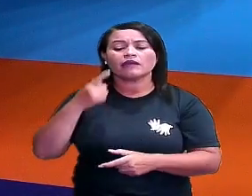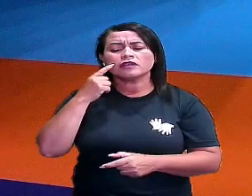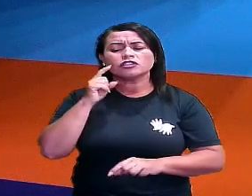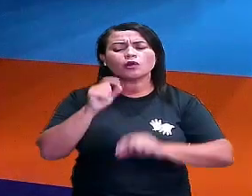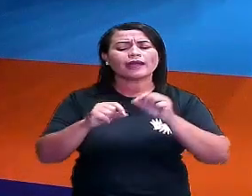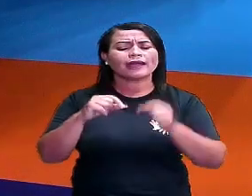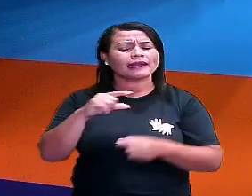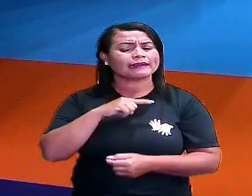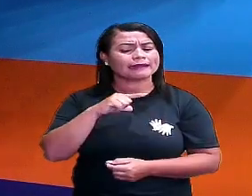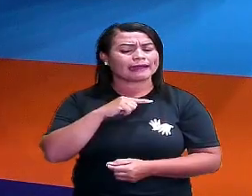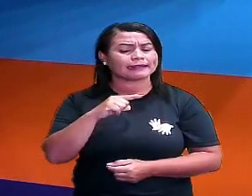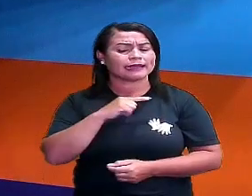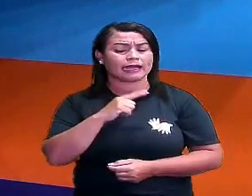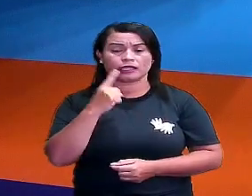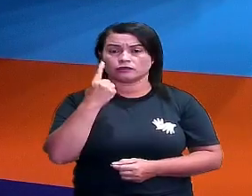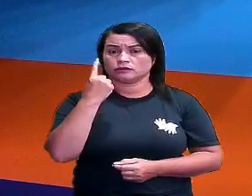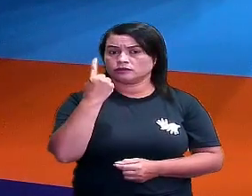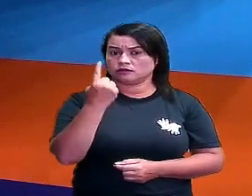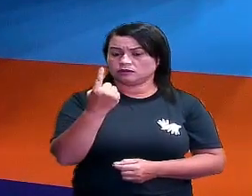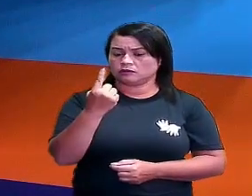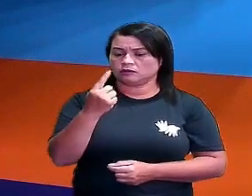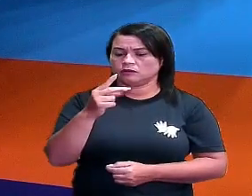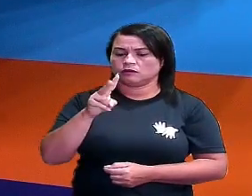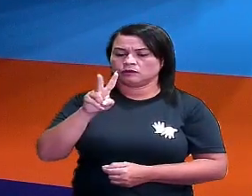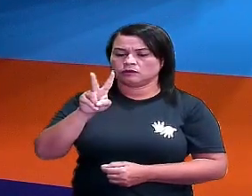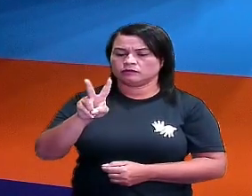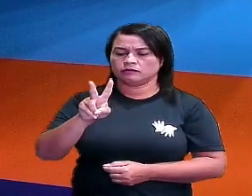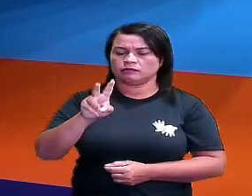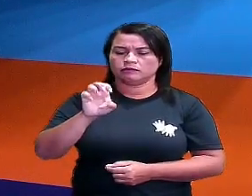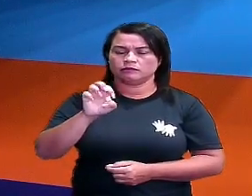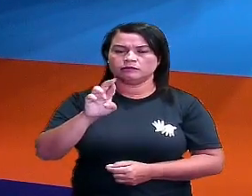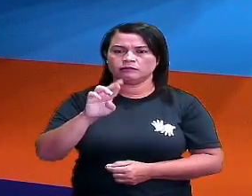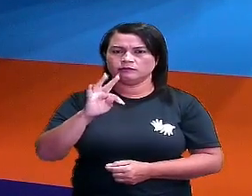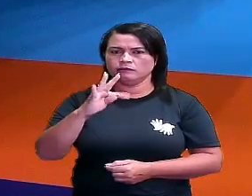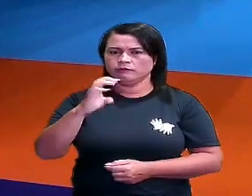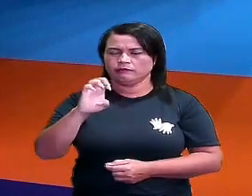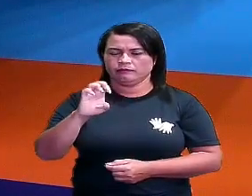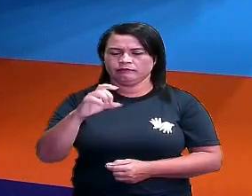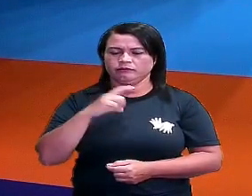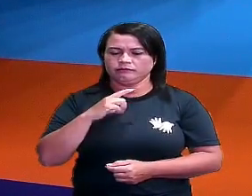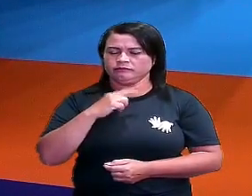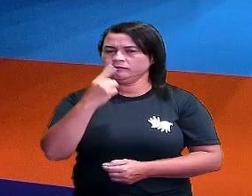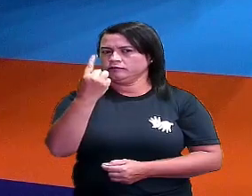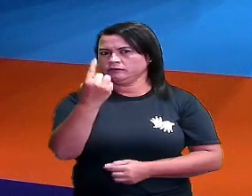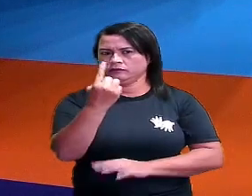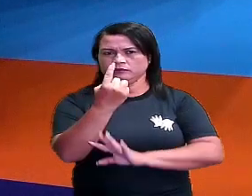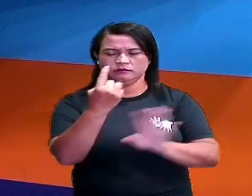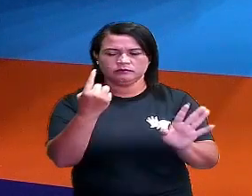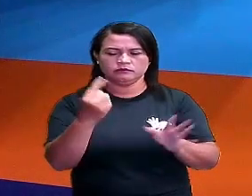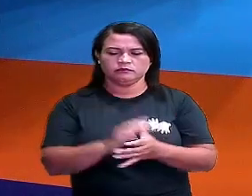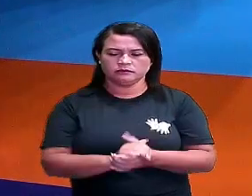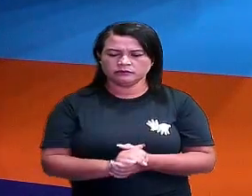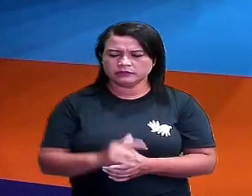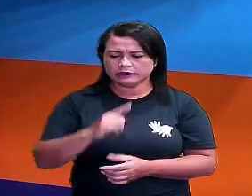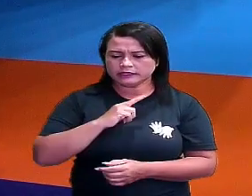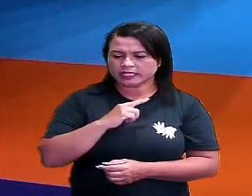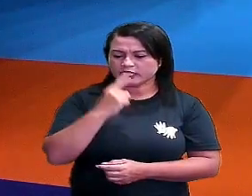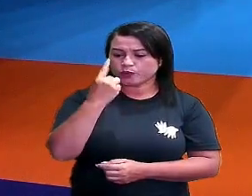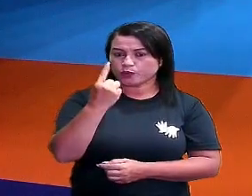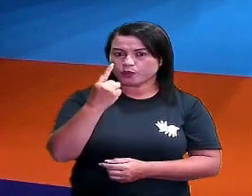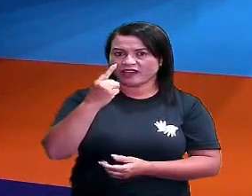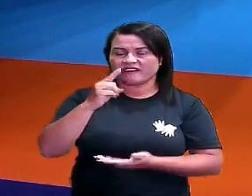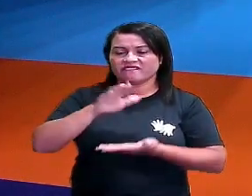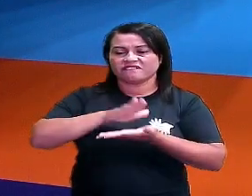o que é que ele tem? Ele tem um vértice. Olha aqui o vértice. Esse pontinho aqui de cima, tá? Ele tem uma